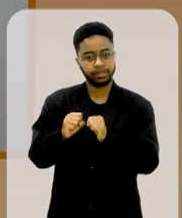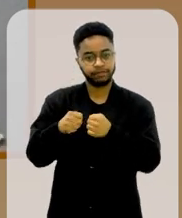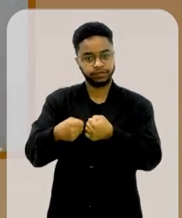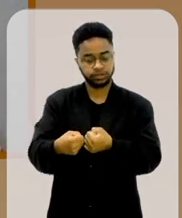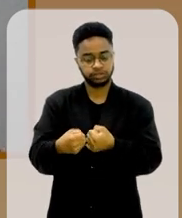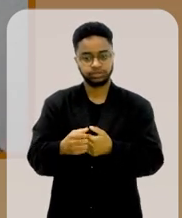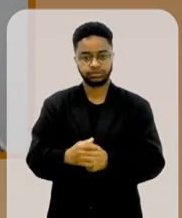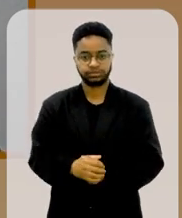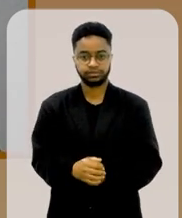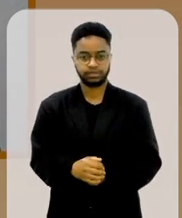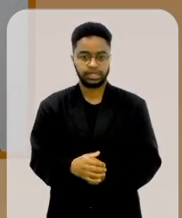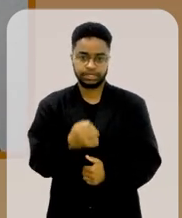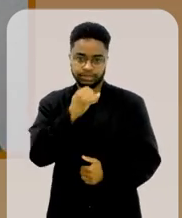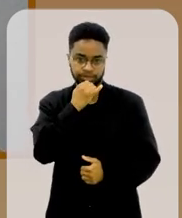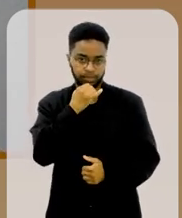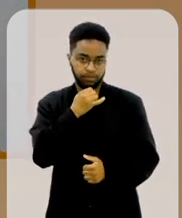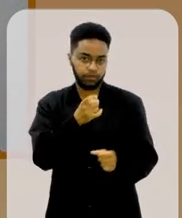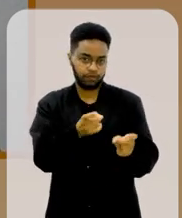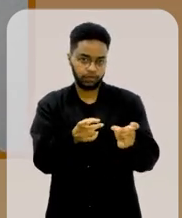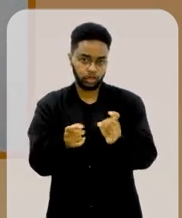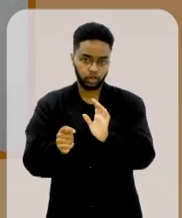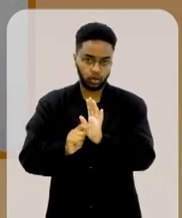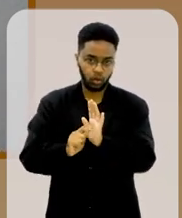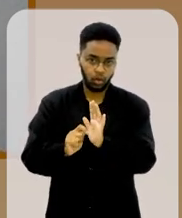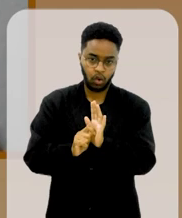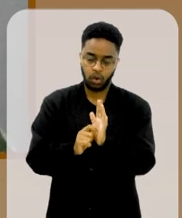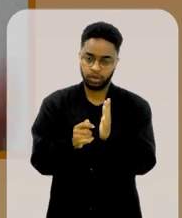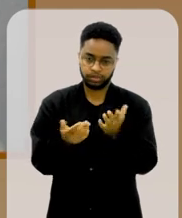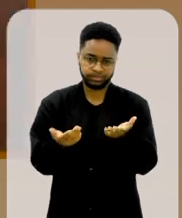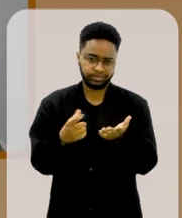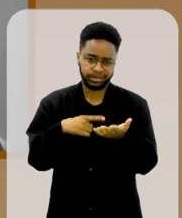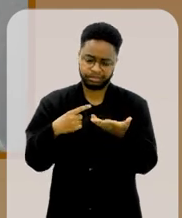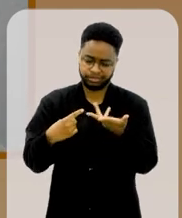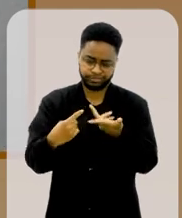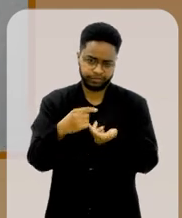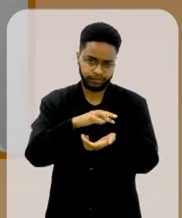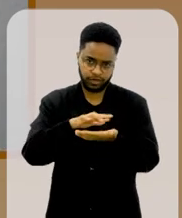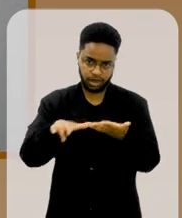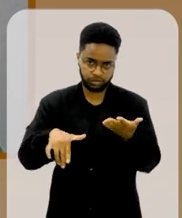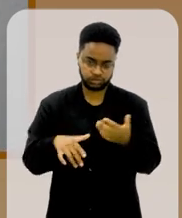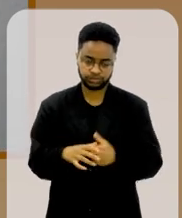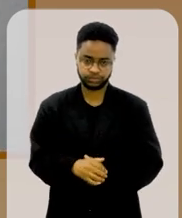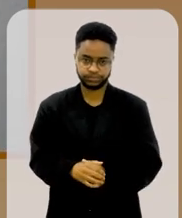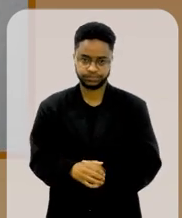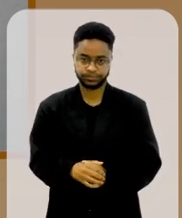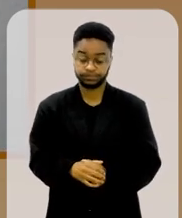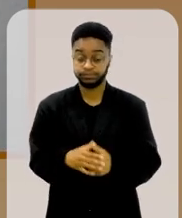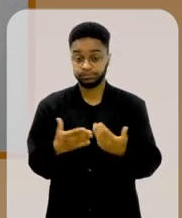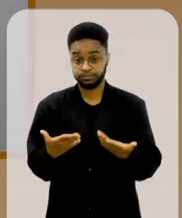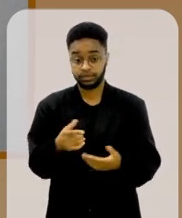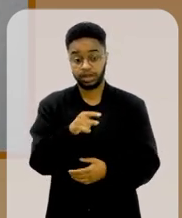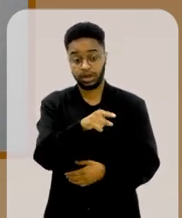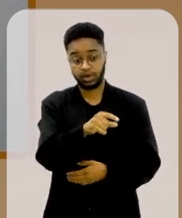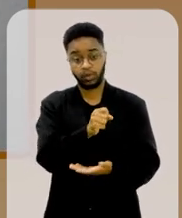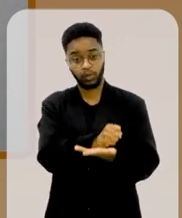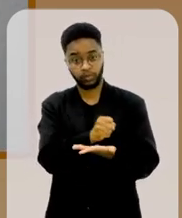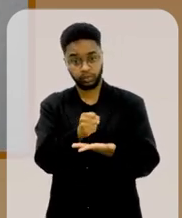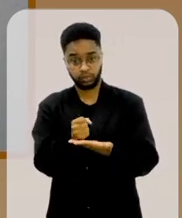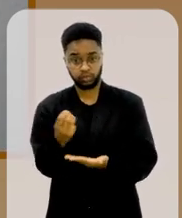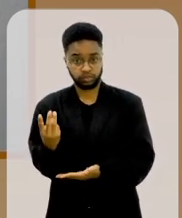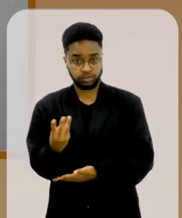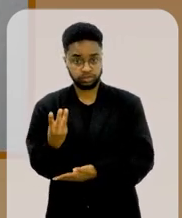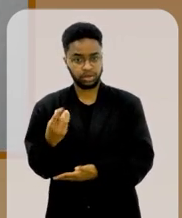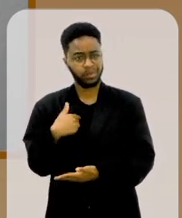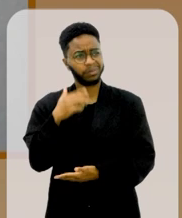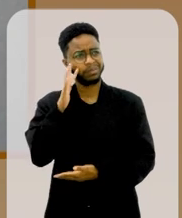Casos relacionados com tráfico, entendeu? Uma série de coisas. Então, eles contrataram. Então, eu disse